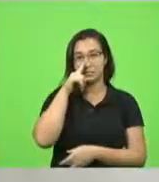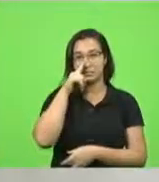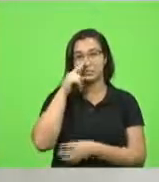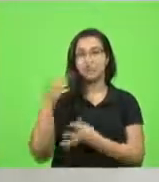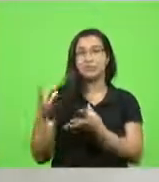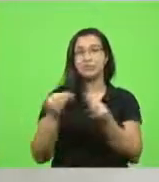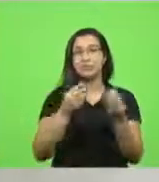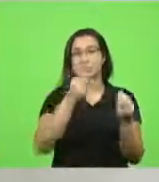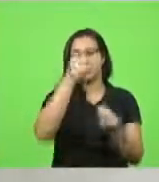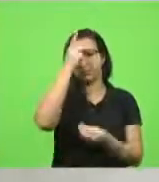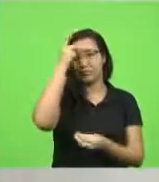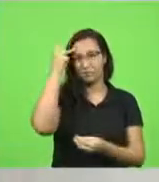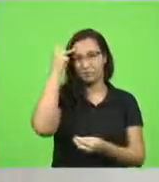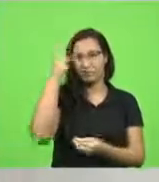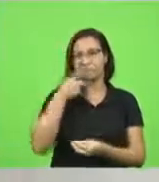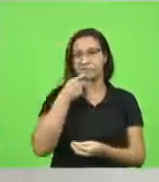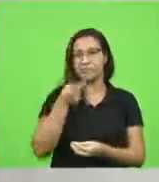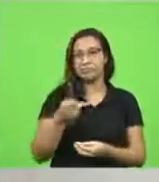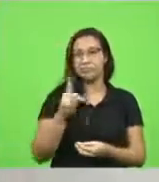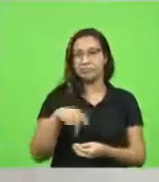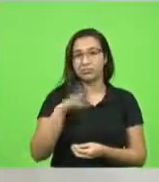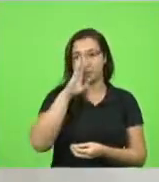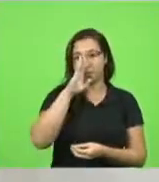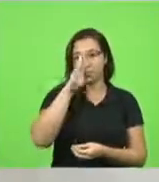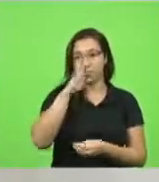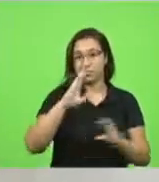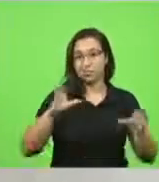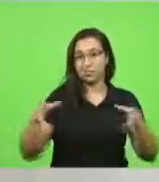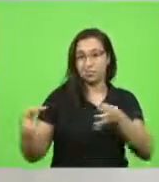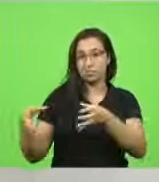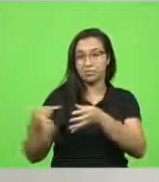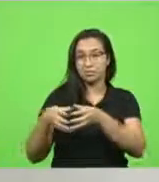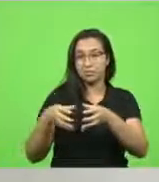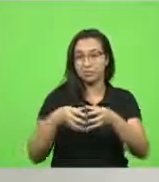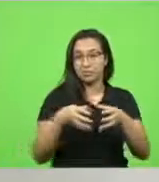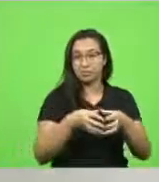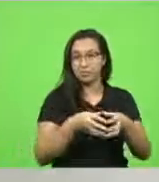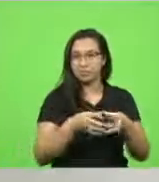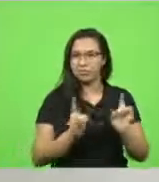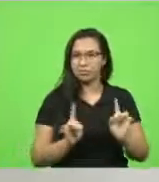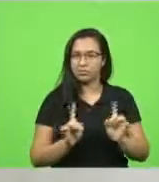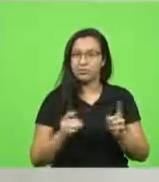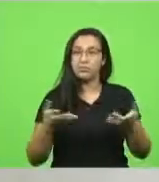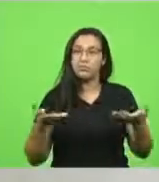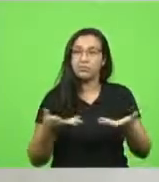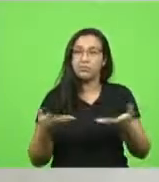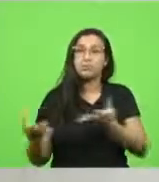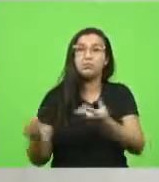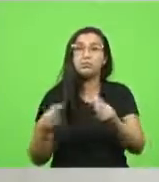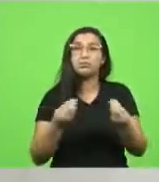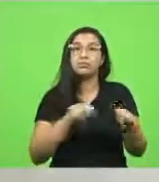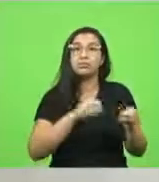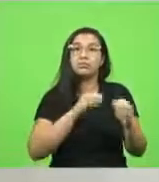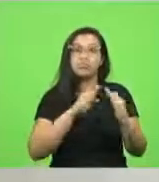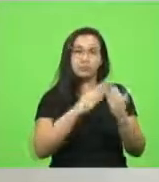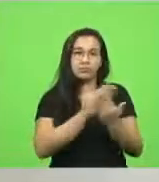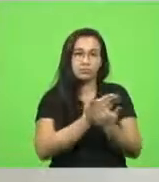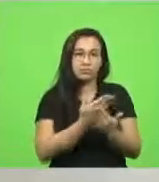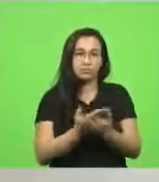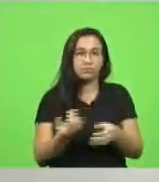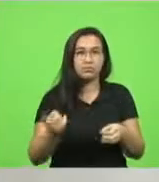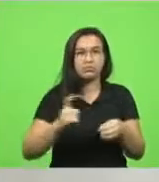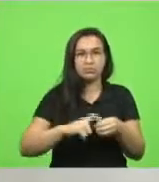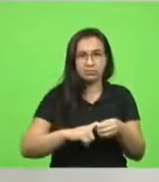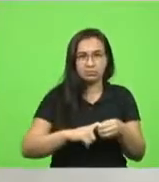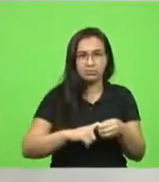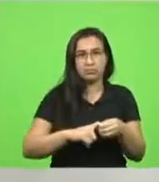para priorizar categorias. Não é nada disso. Agora estamos vendo muitas escolas voltando, professores